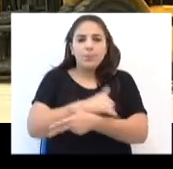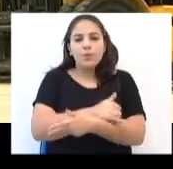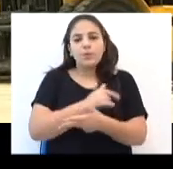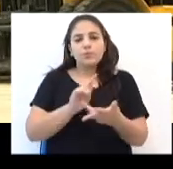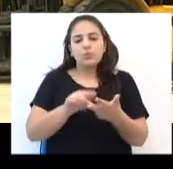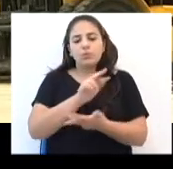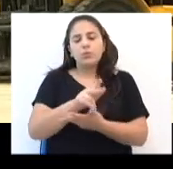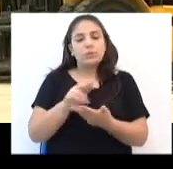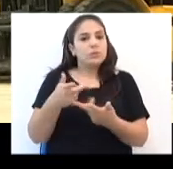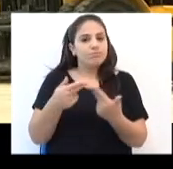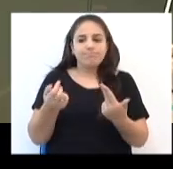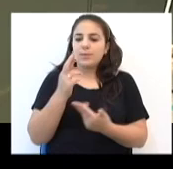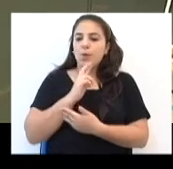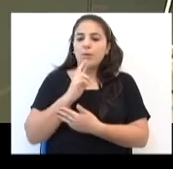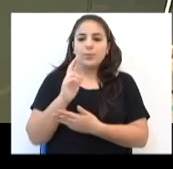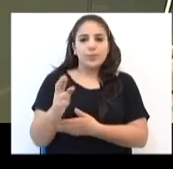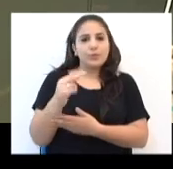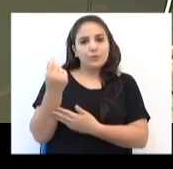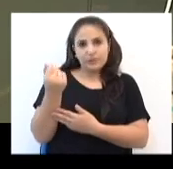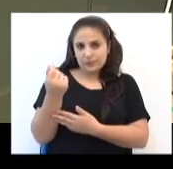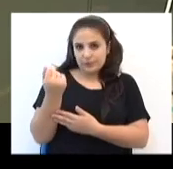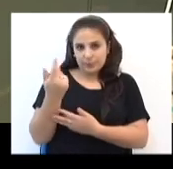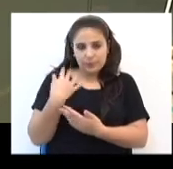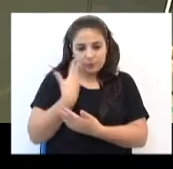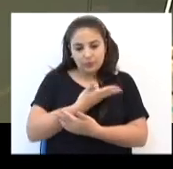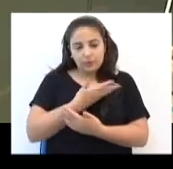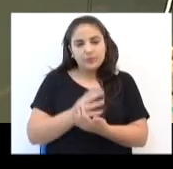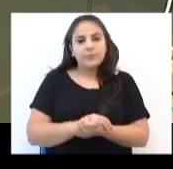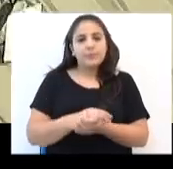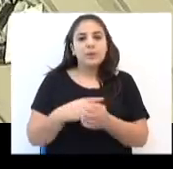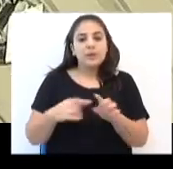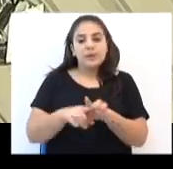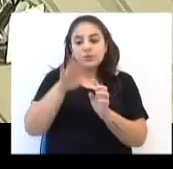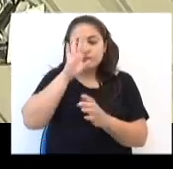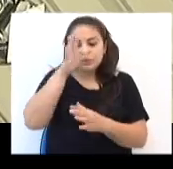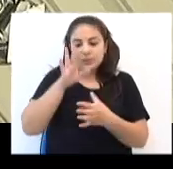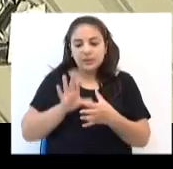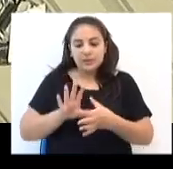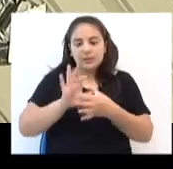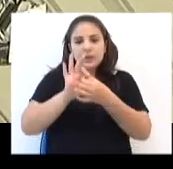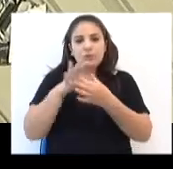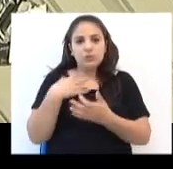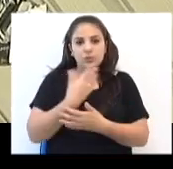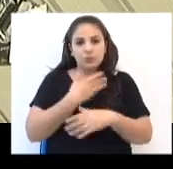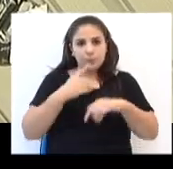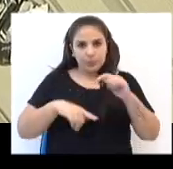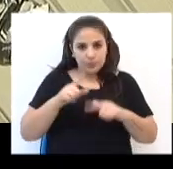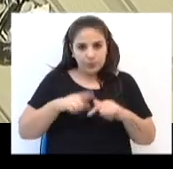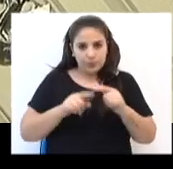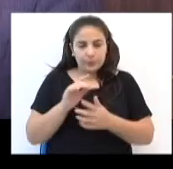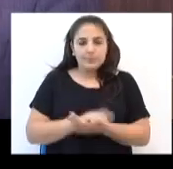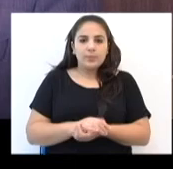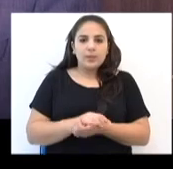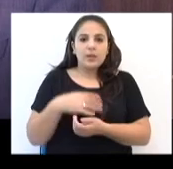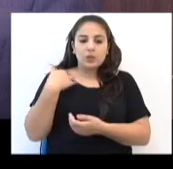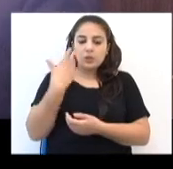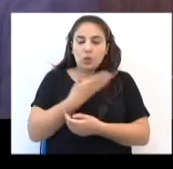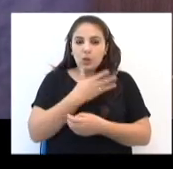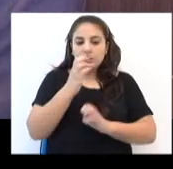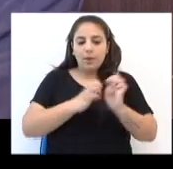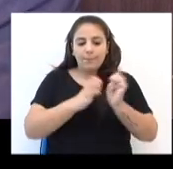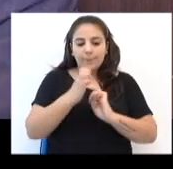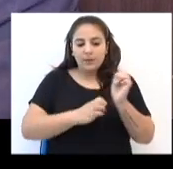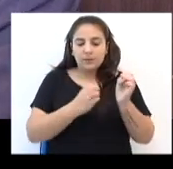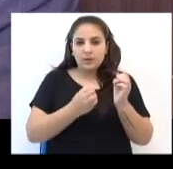aeroportos, eles não corresponderam, como é de conhecimento popular, e eles estão diretamente ligados com o nosso produto. Então, a